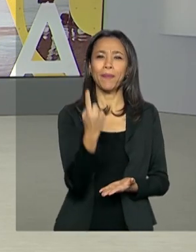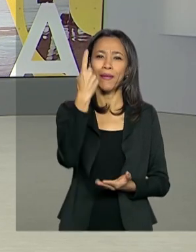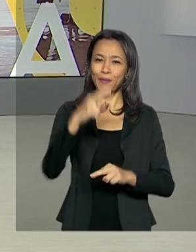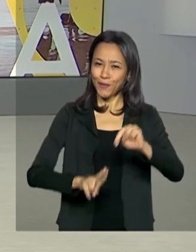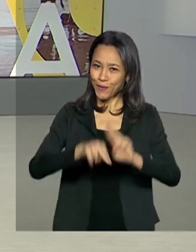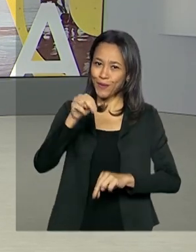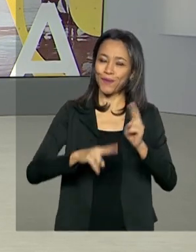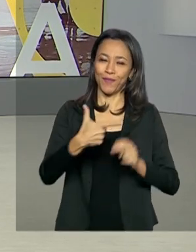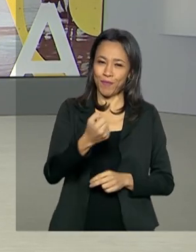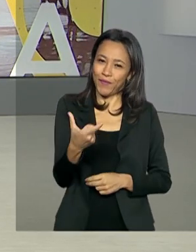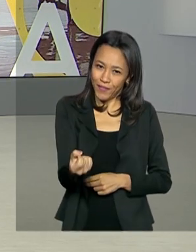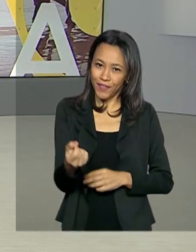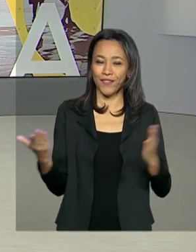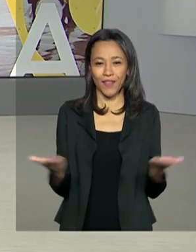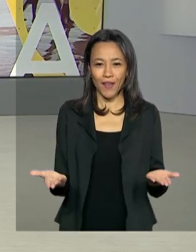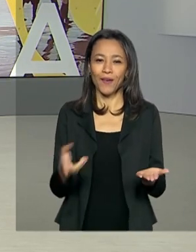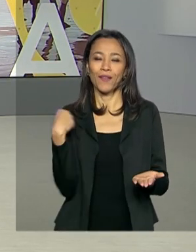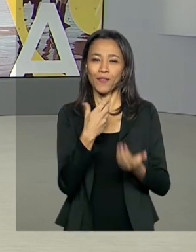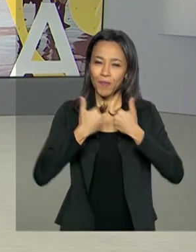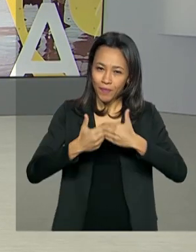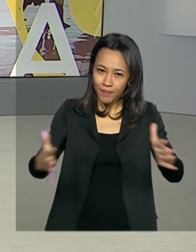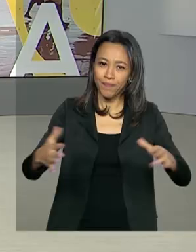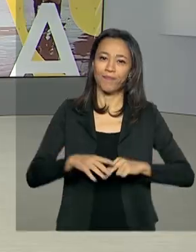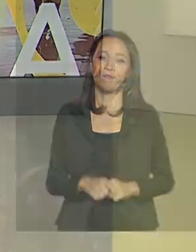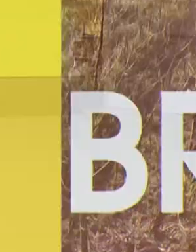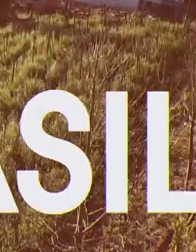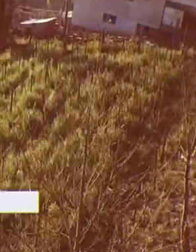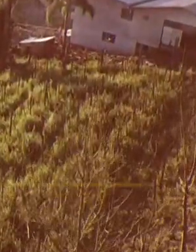junho de 2020. O Brasil em Dia começa agora.